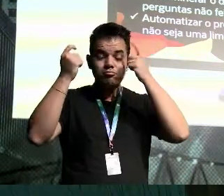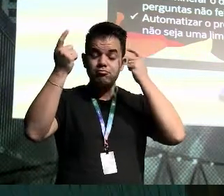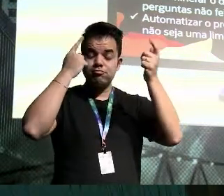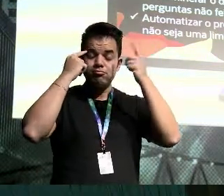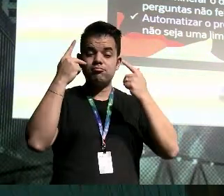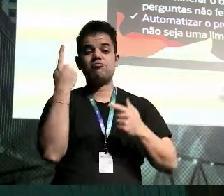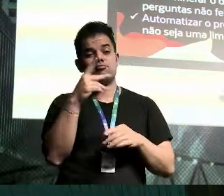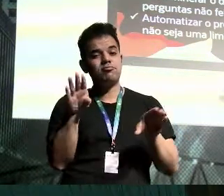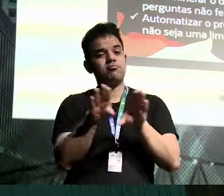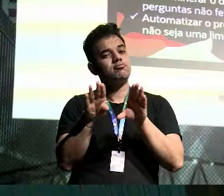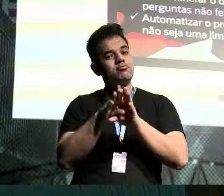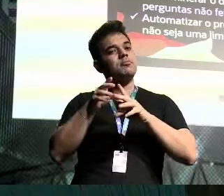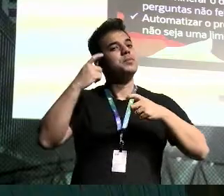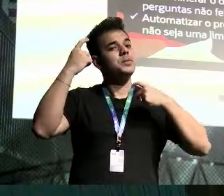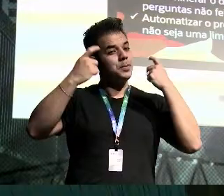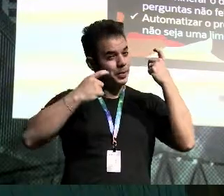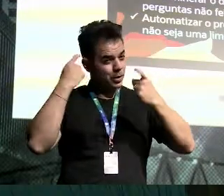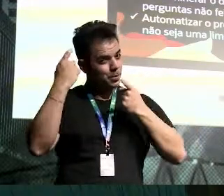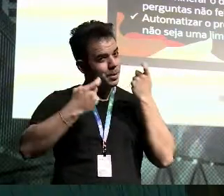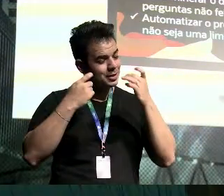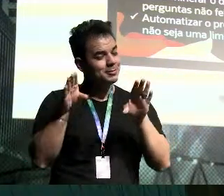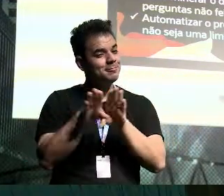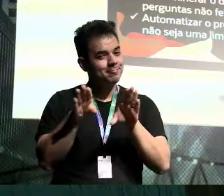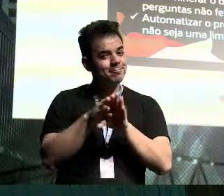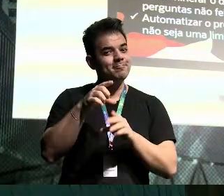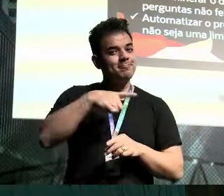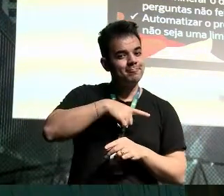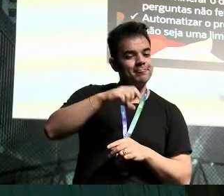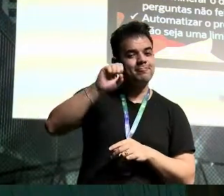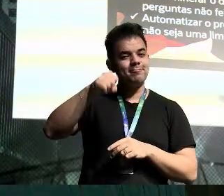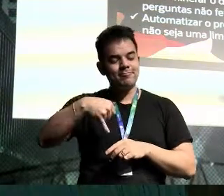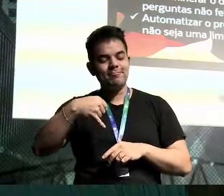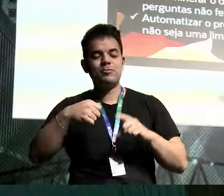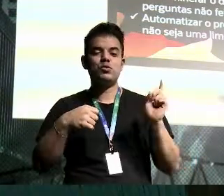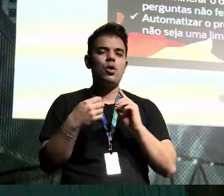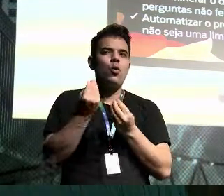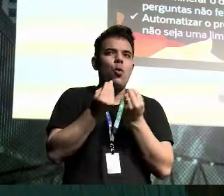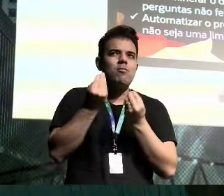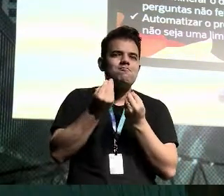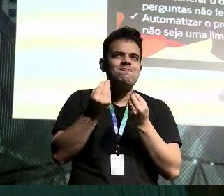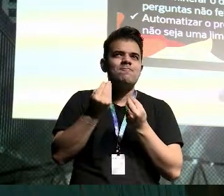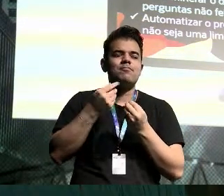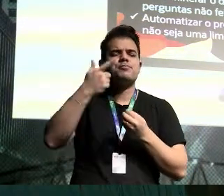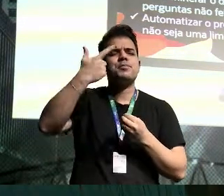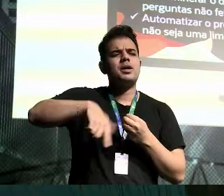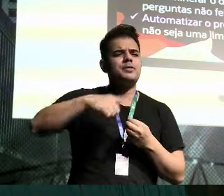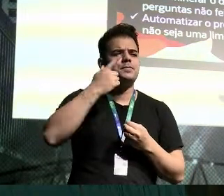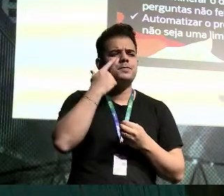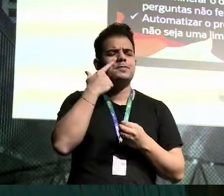vão te dar também o nível de preocupação que você tem que ter ou não com aquela situação. O mais?